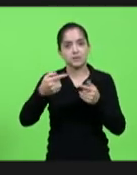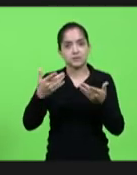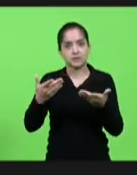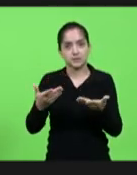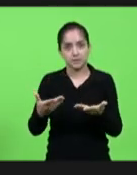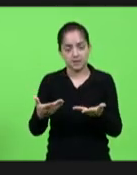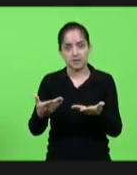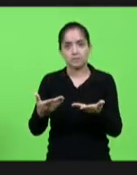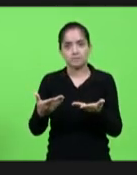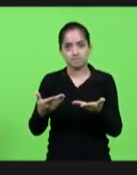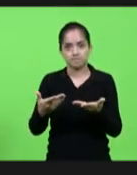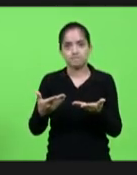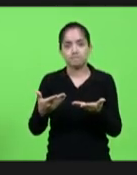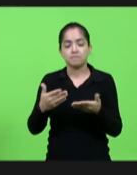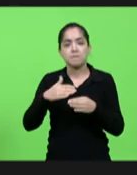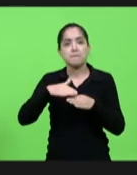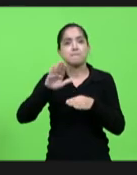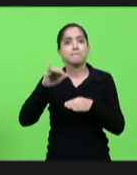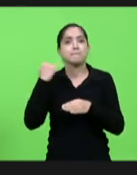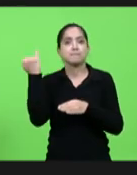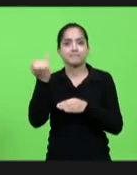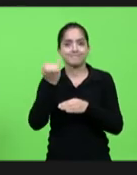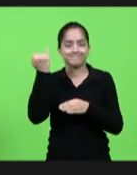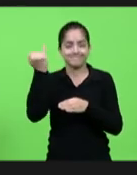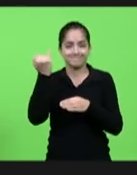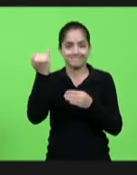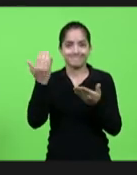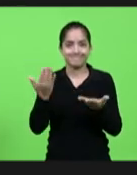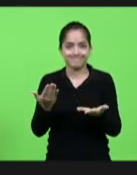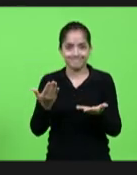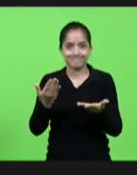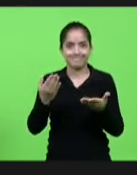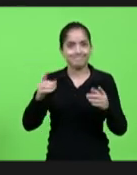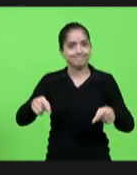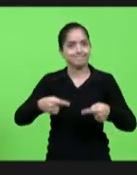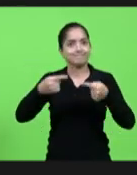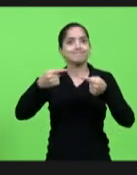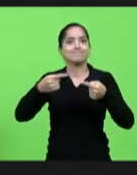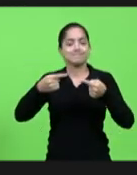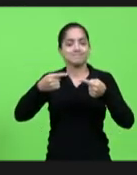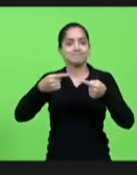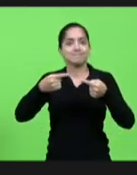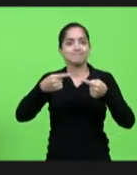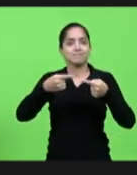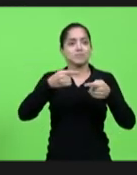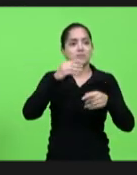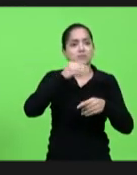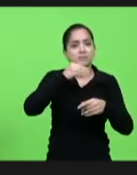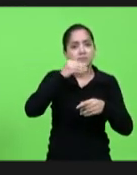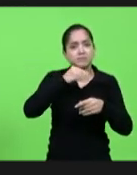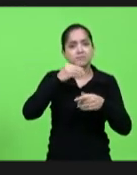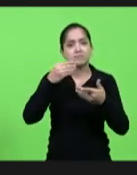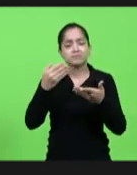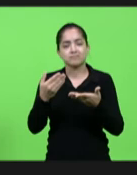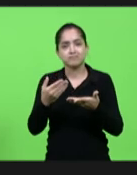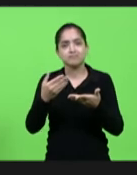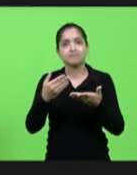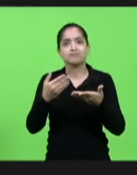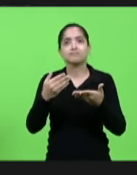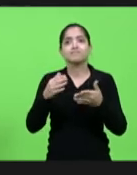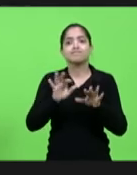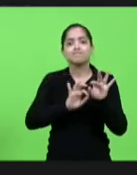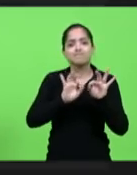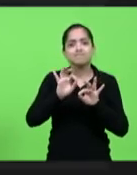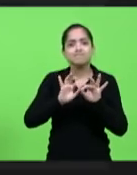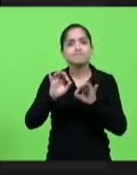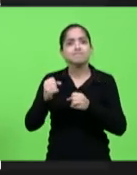dos nossos mais importantes interlocutores pelo enfrentamento das vulnerabilidades e construção de proteção social